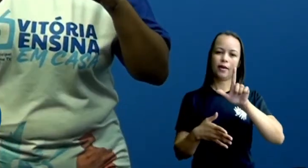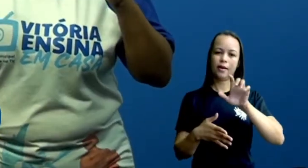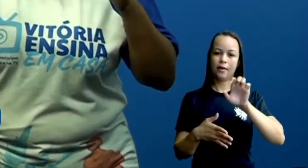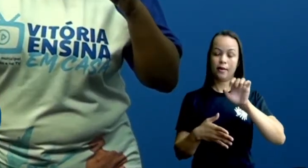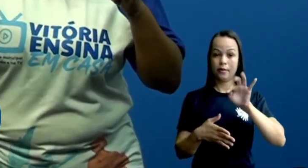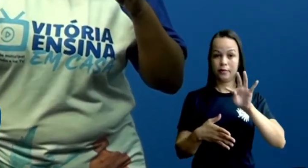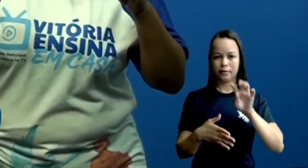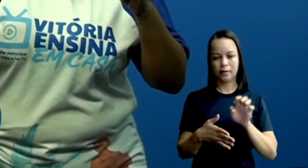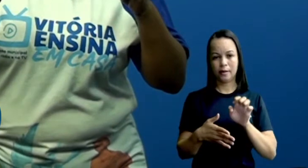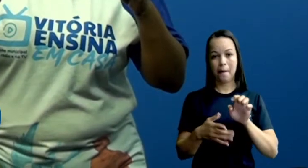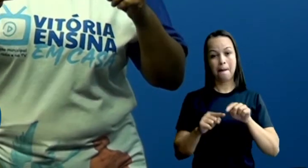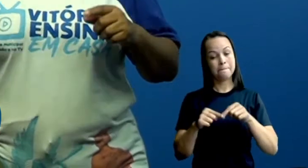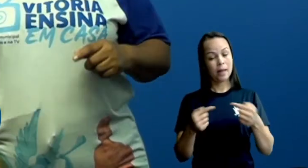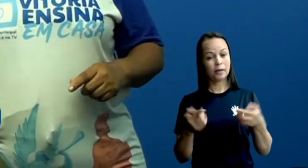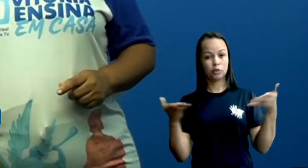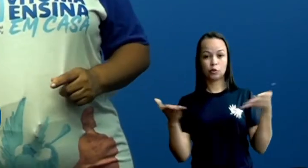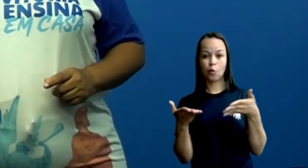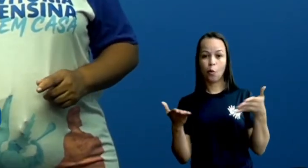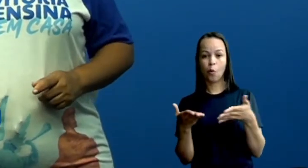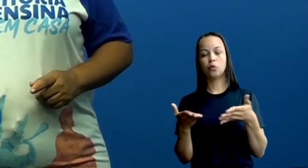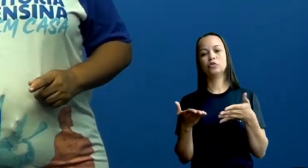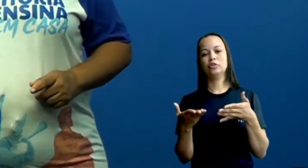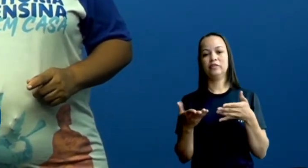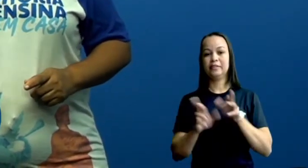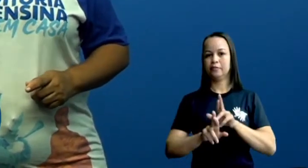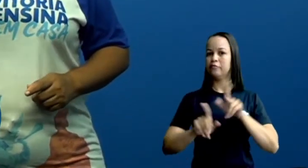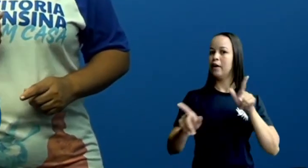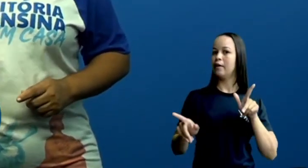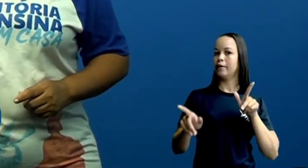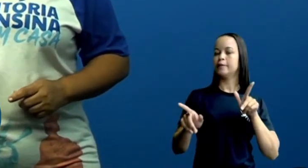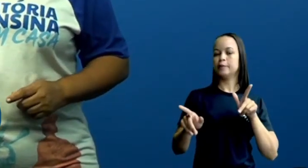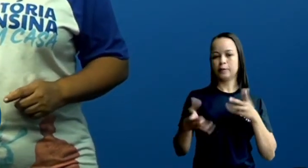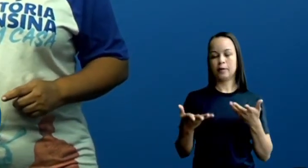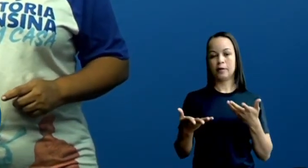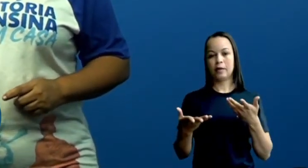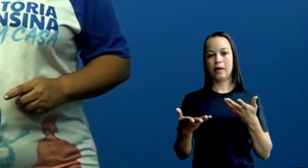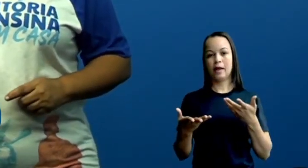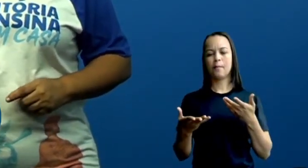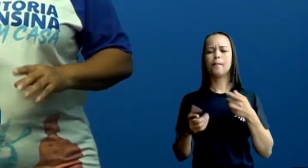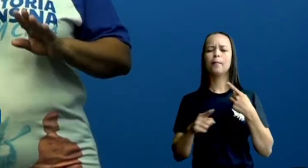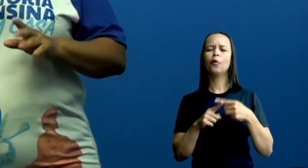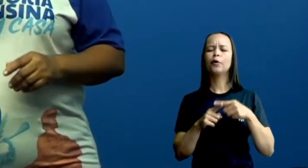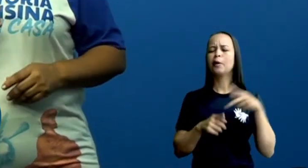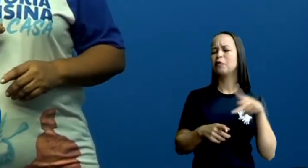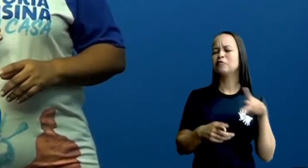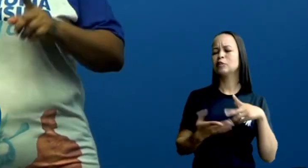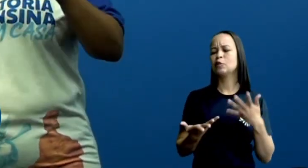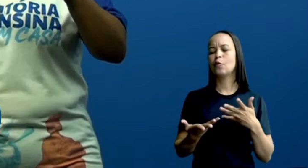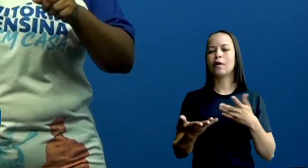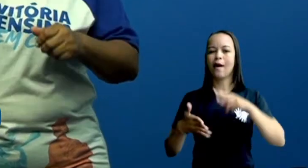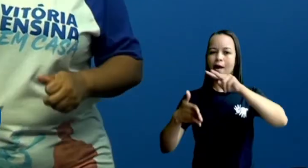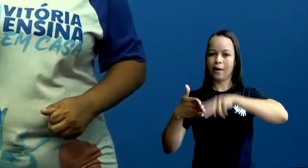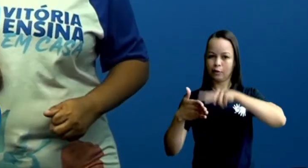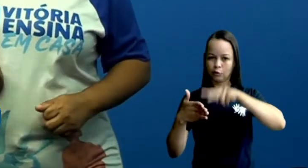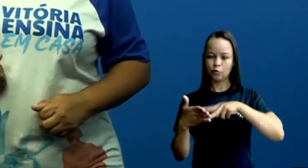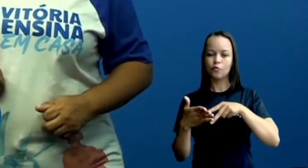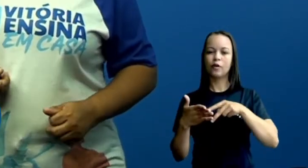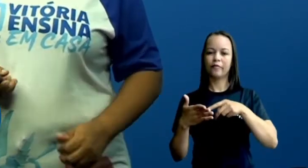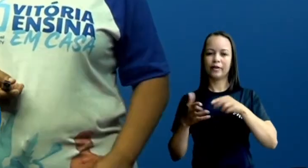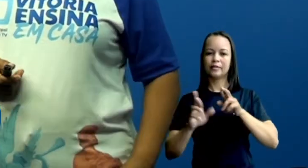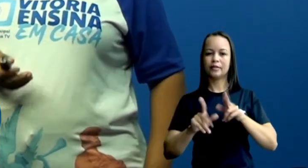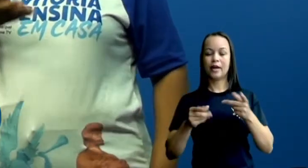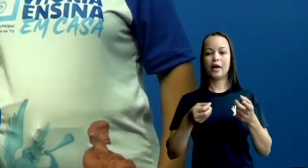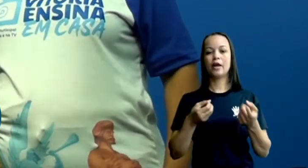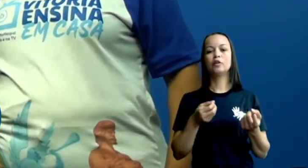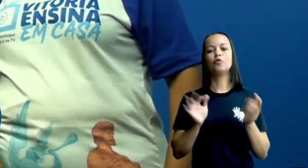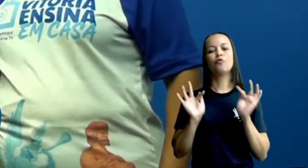Porque a nossa leitura de leite vai ser no final. Porque eu tenho uma surpresa para vocês. É isso mesmo, que tem a ver com o tema de